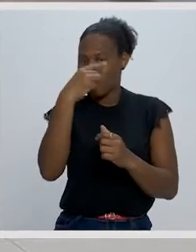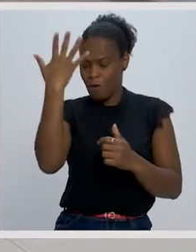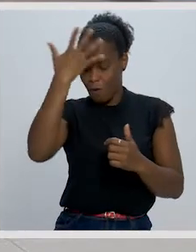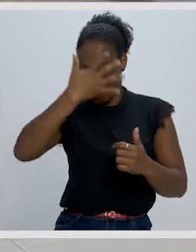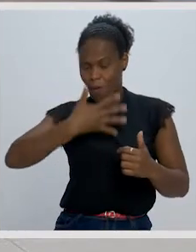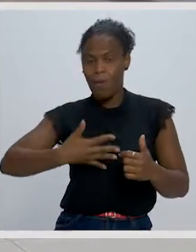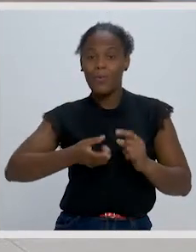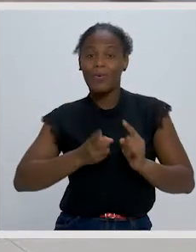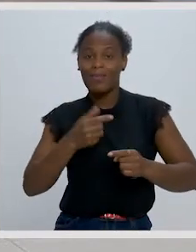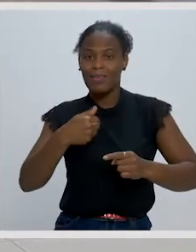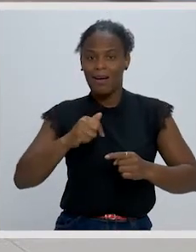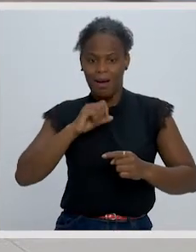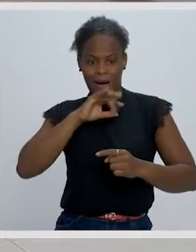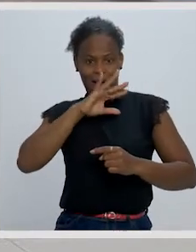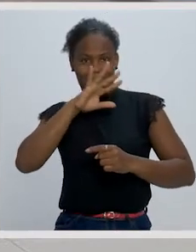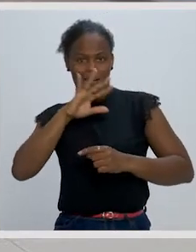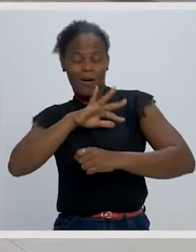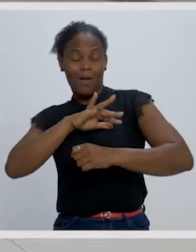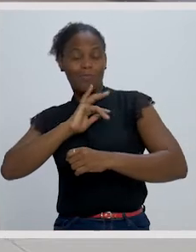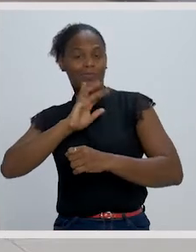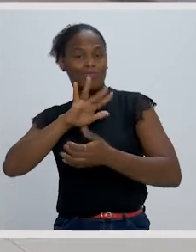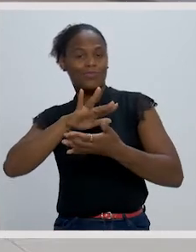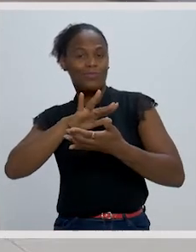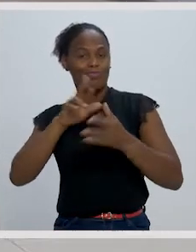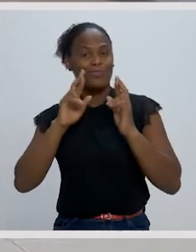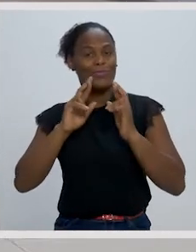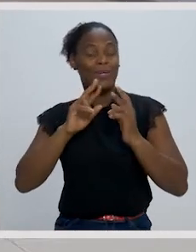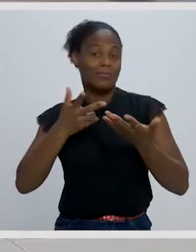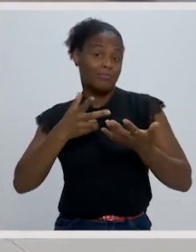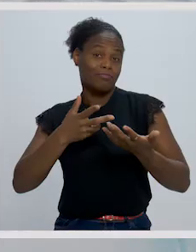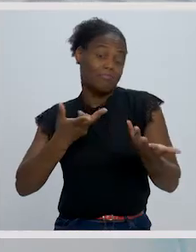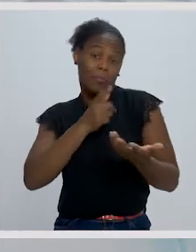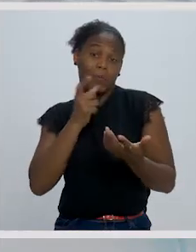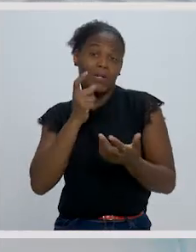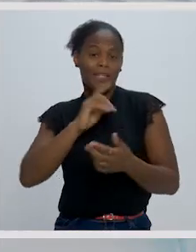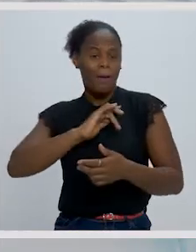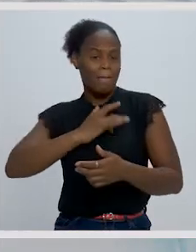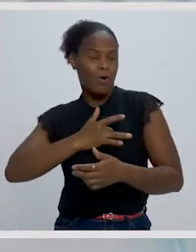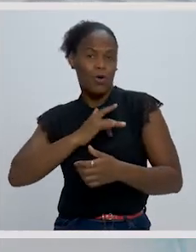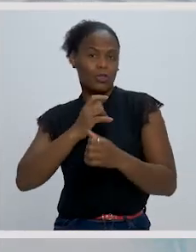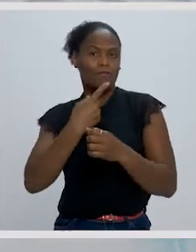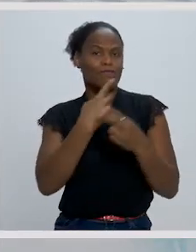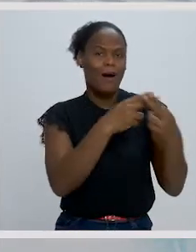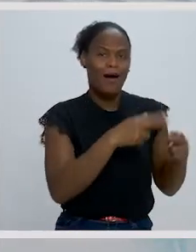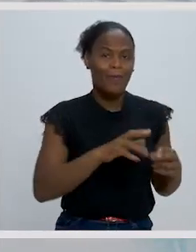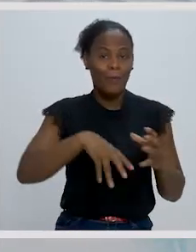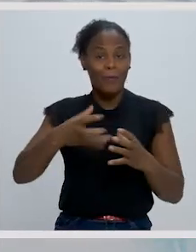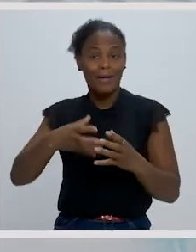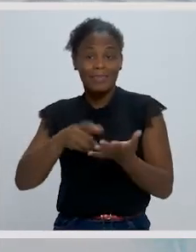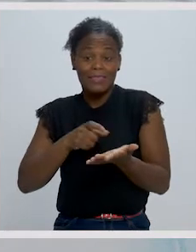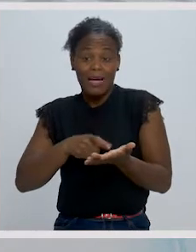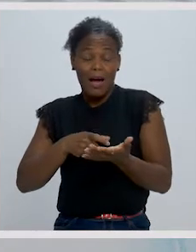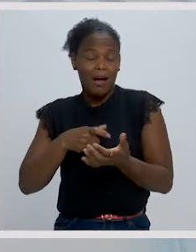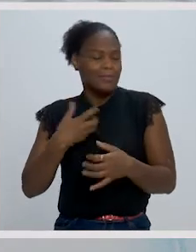seu porte, irradiava a promessa de um amor múltiplo e complexo. De uma felicidade inexprimível,